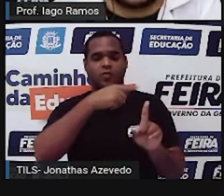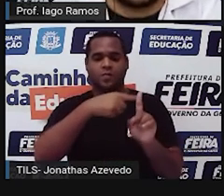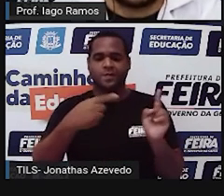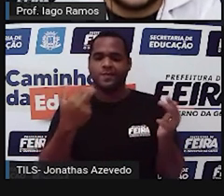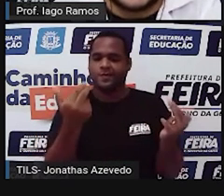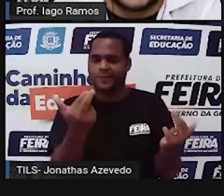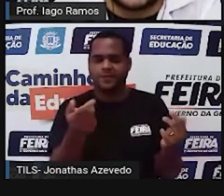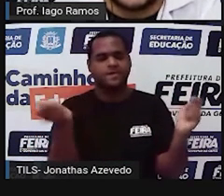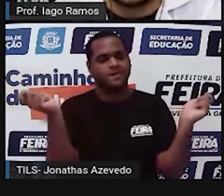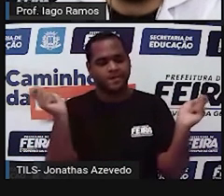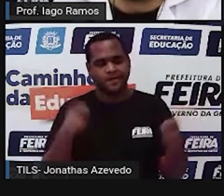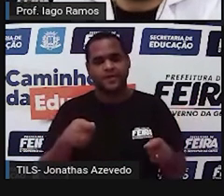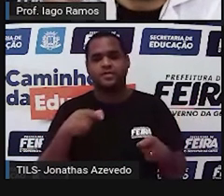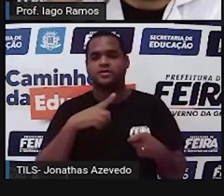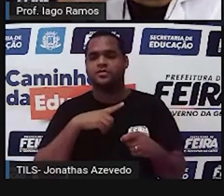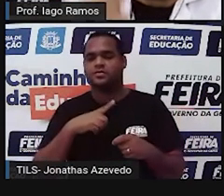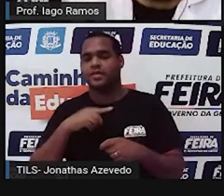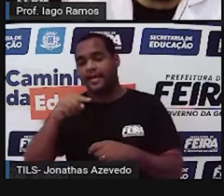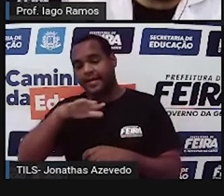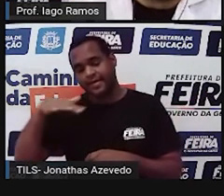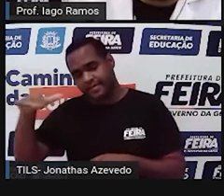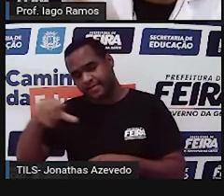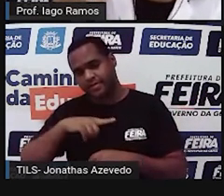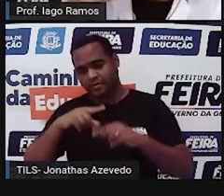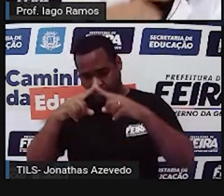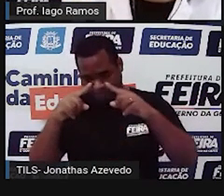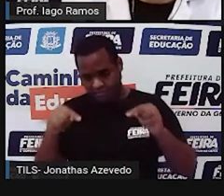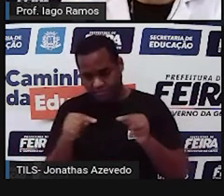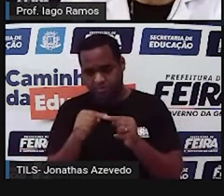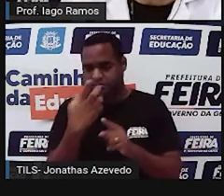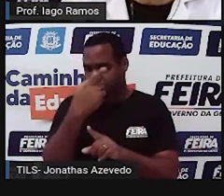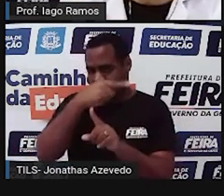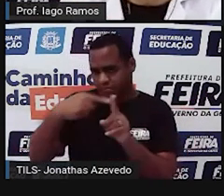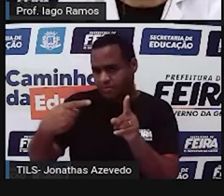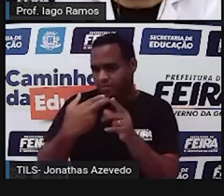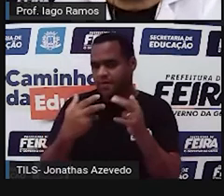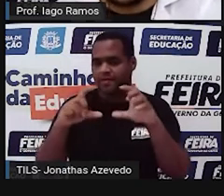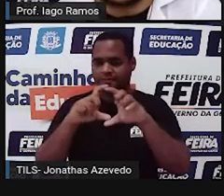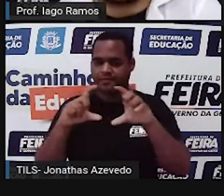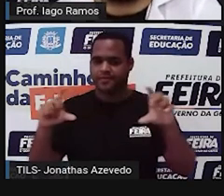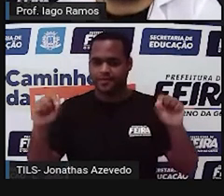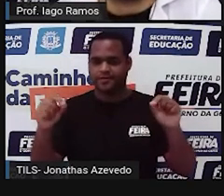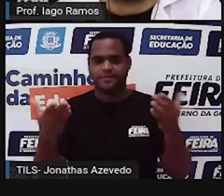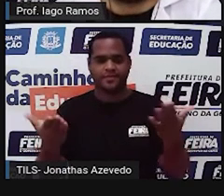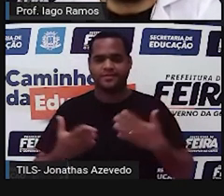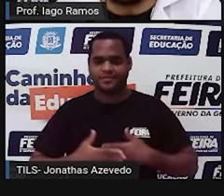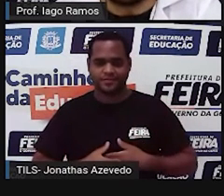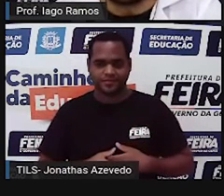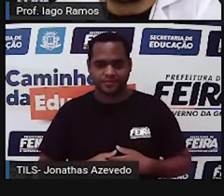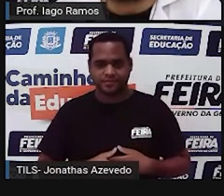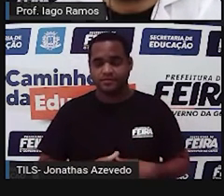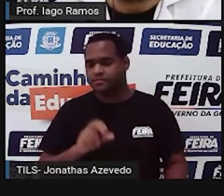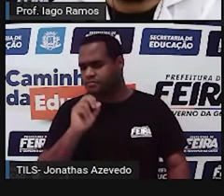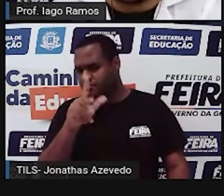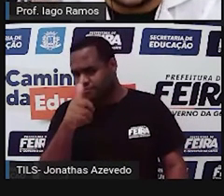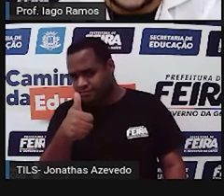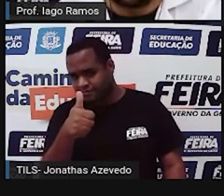que formam um retângulo, a área de um triângulo é metade da área do retângulo. Tá bom?